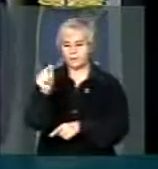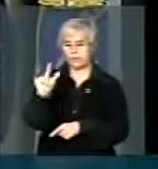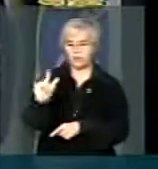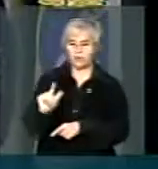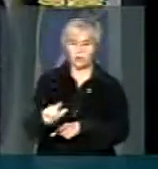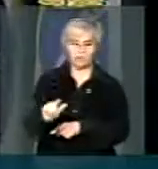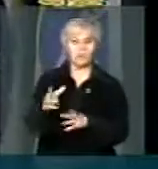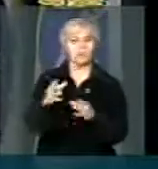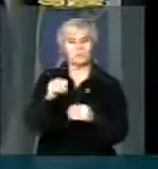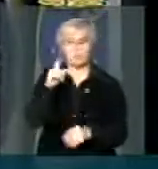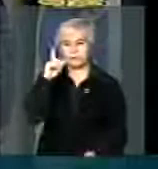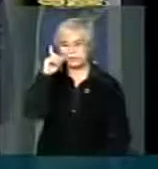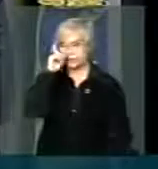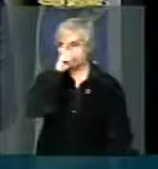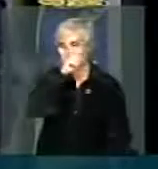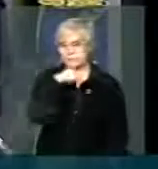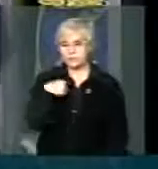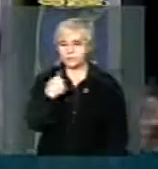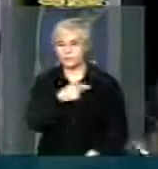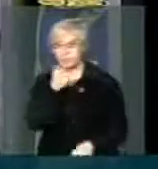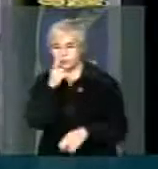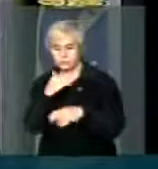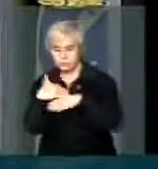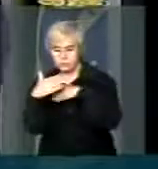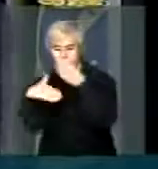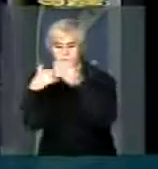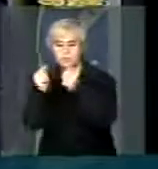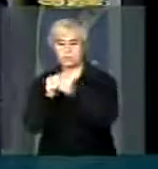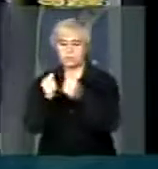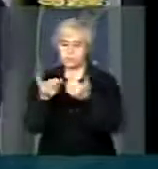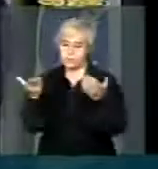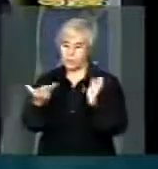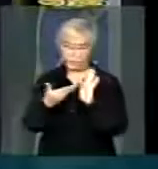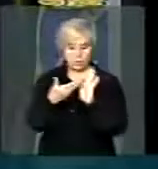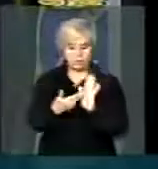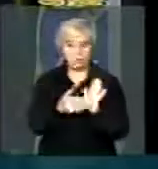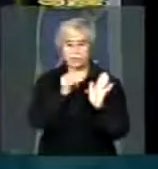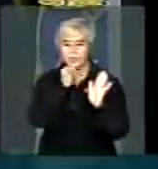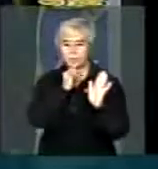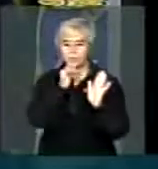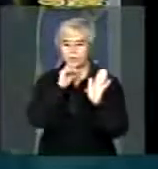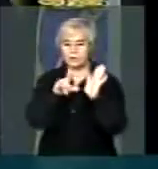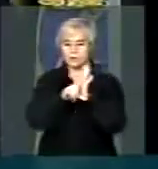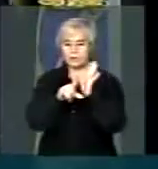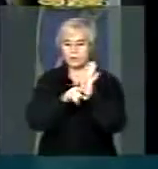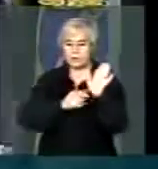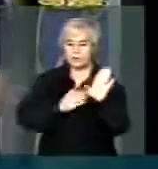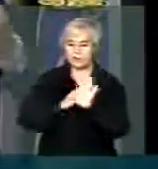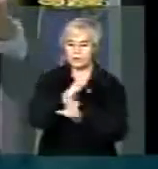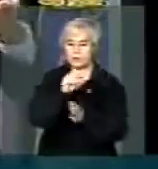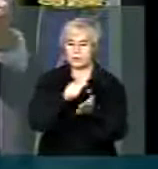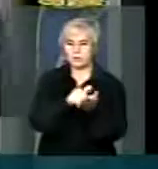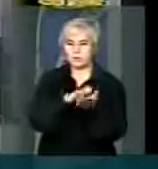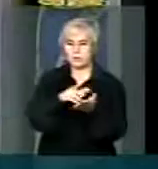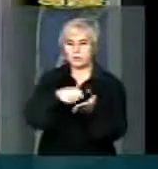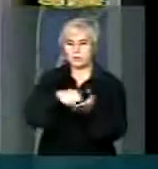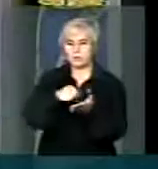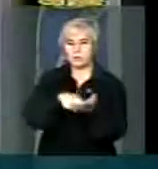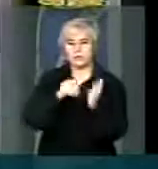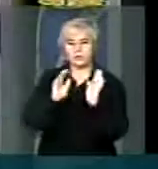muito difícil. Nós avançamos. E aqui está um exemplo da lei aprovada e sancionada, e